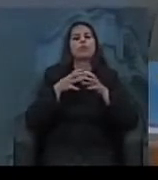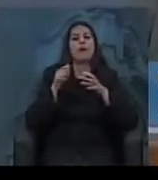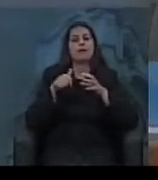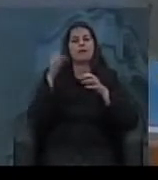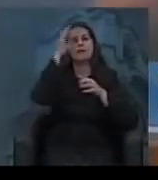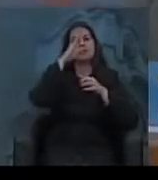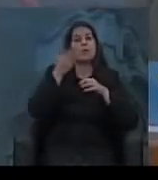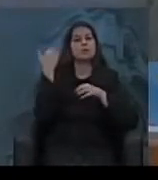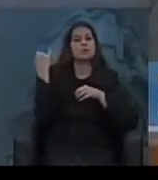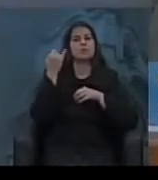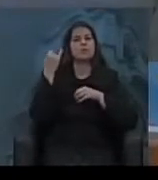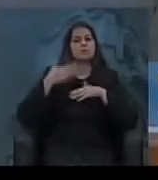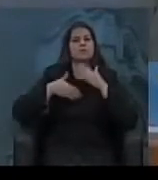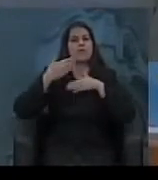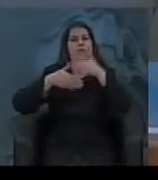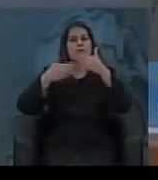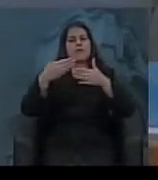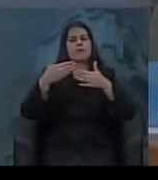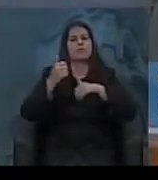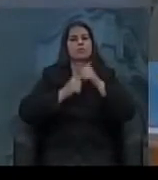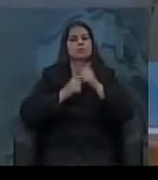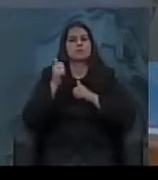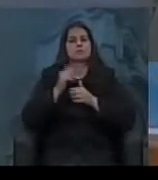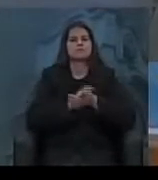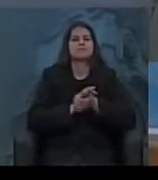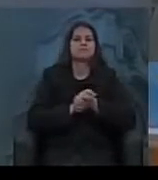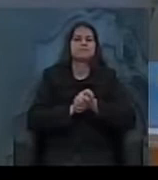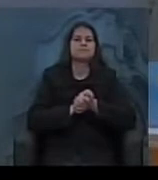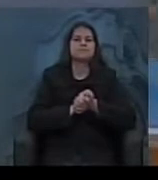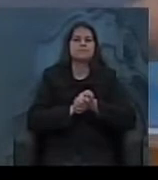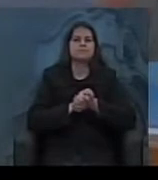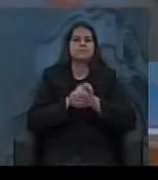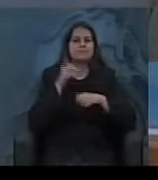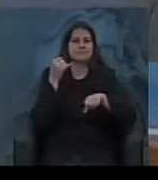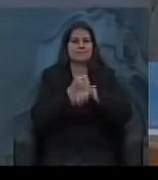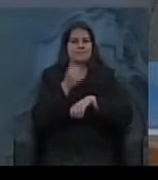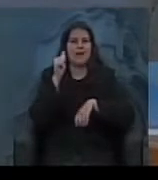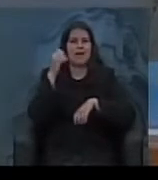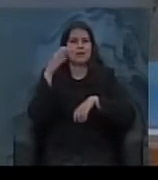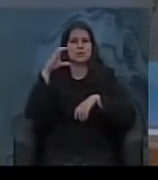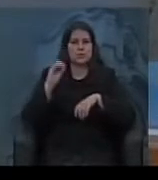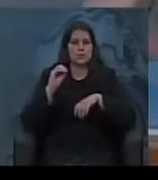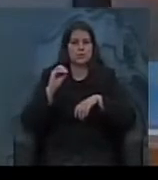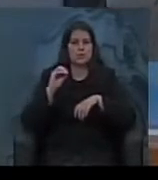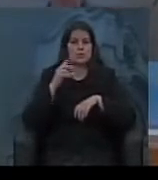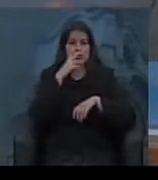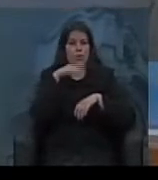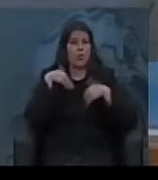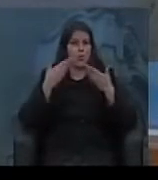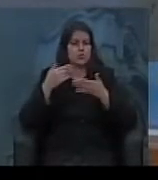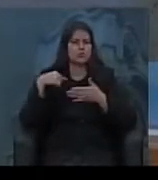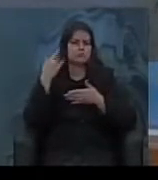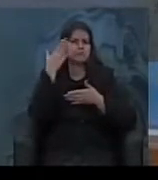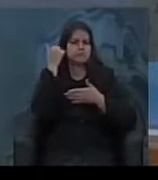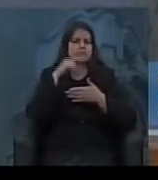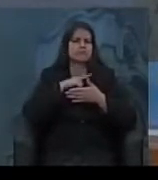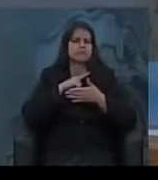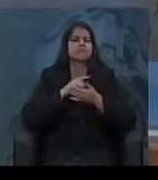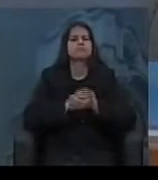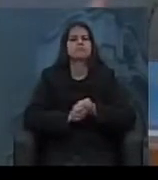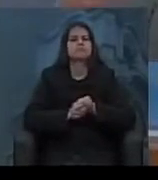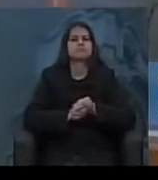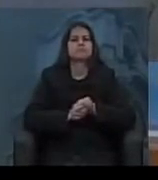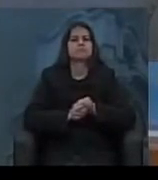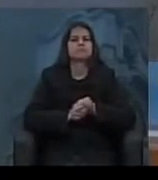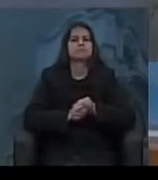fundamental para desenvolver uma indústria, o aço, como é hoje a biotecnologia, como é a questão